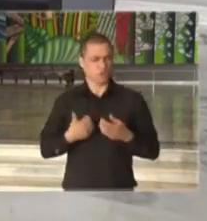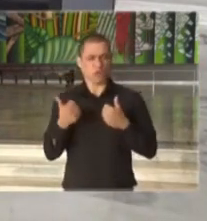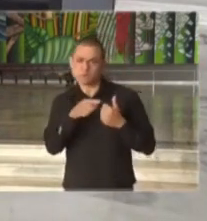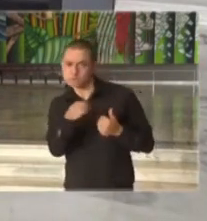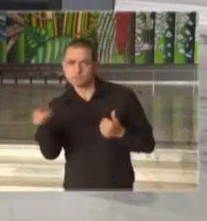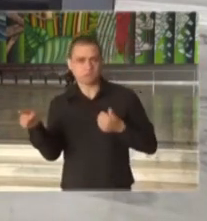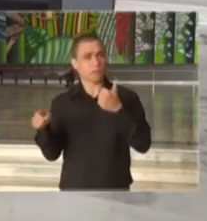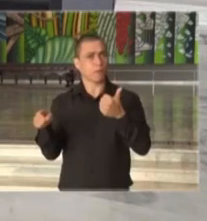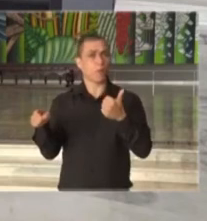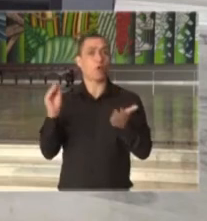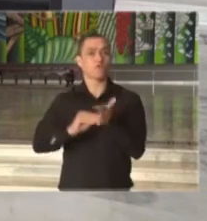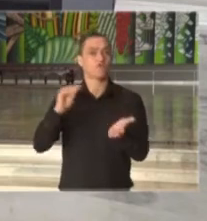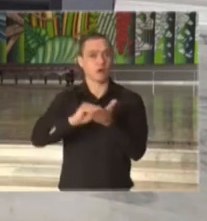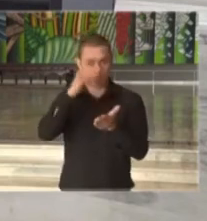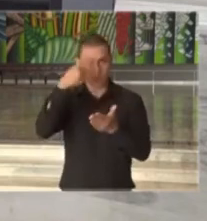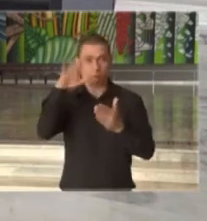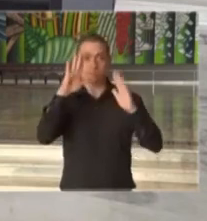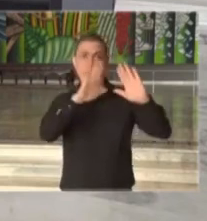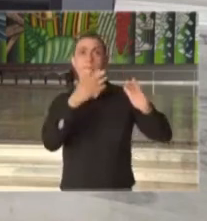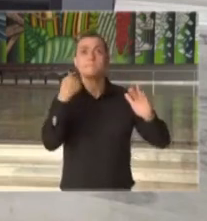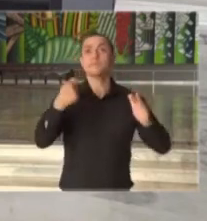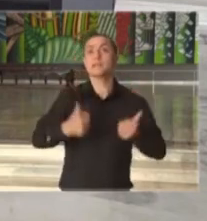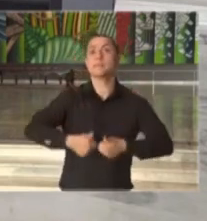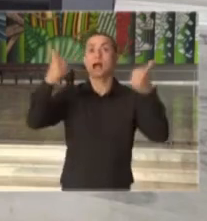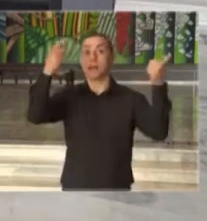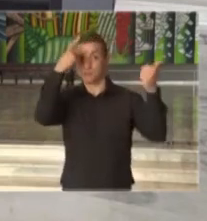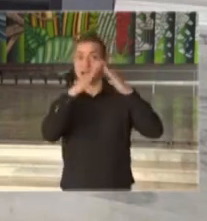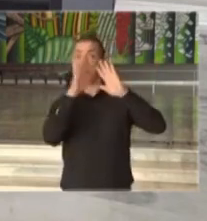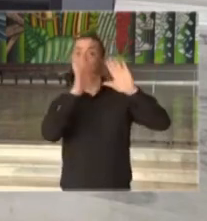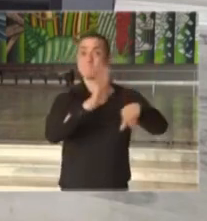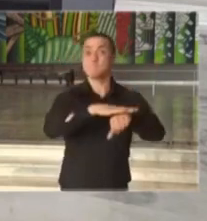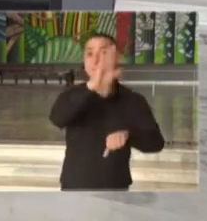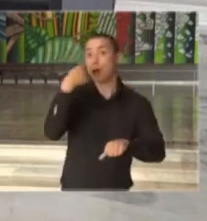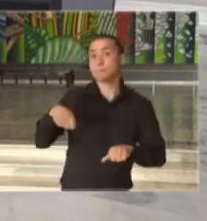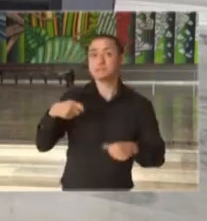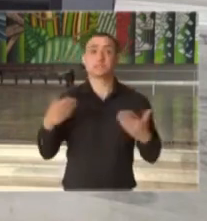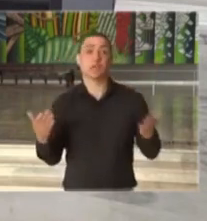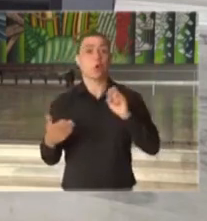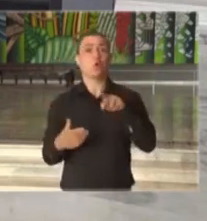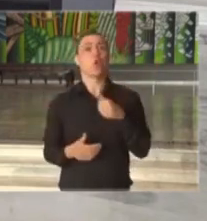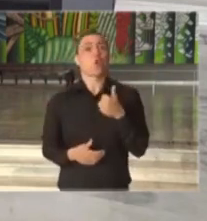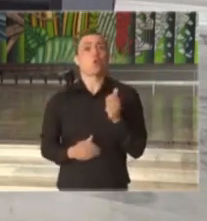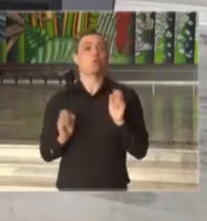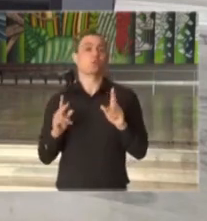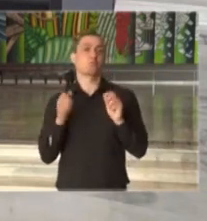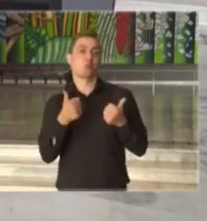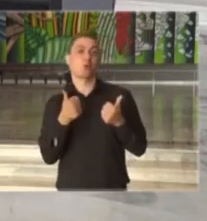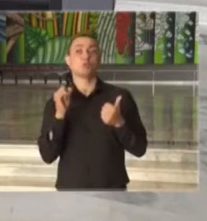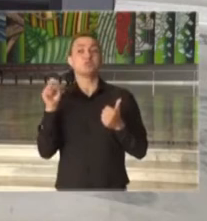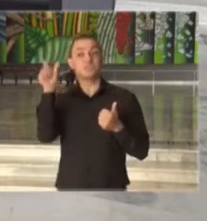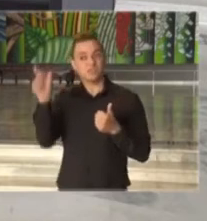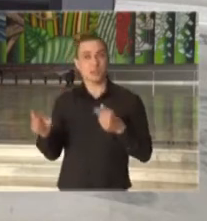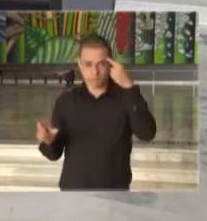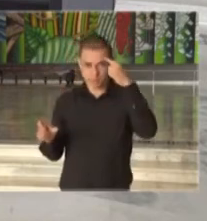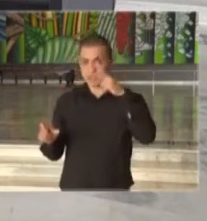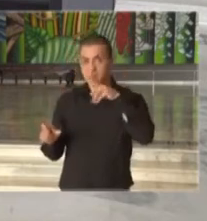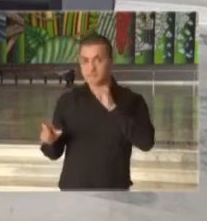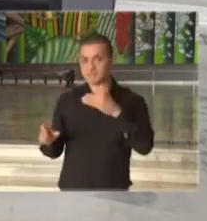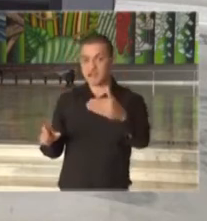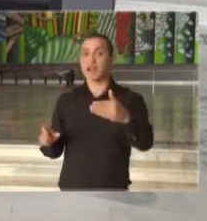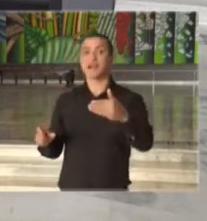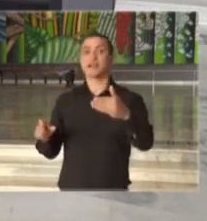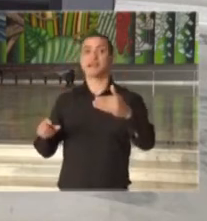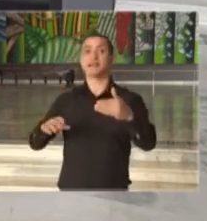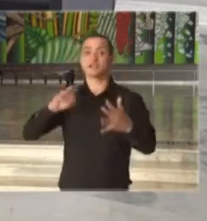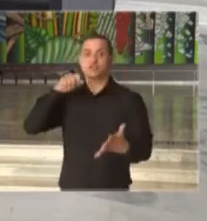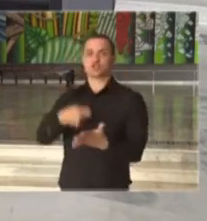se o senhor entende que isso precisa melhorar, as pessoas precisam ficar mais em casa e se nesse caso, se o senhor cogita utilizar de ferramentas